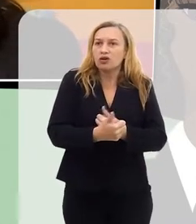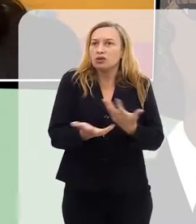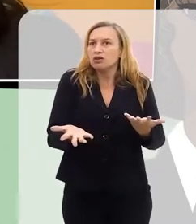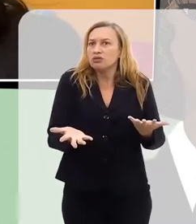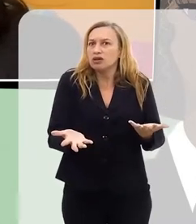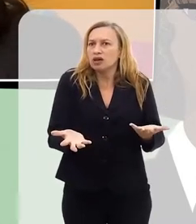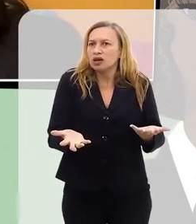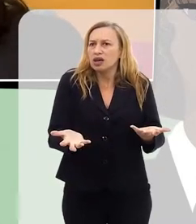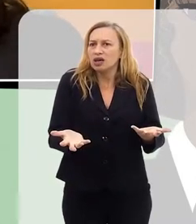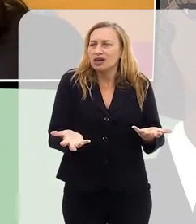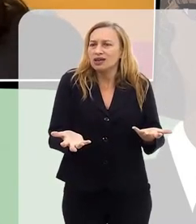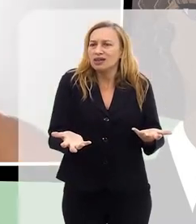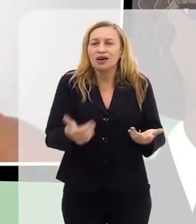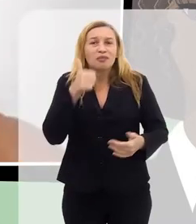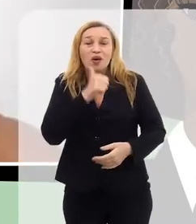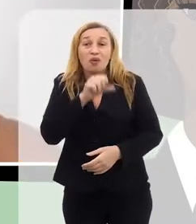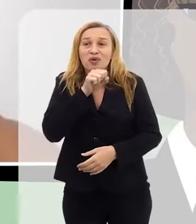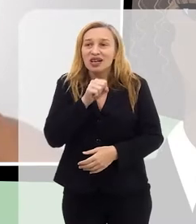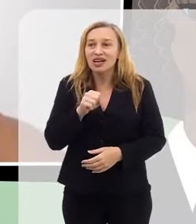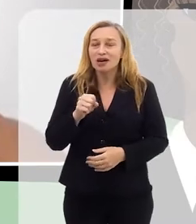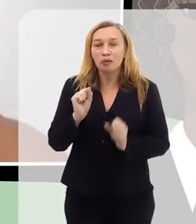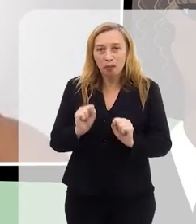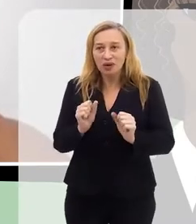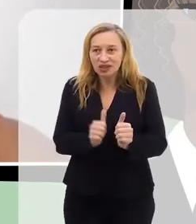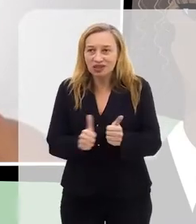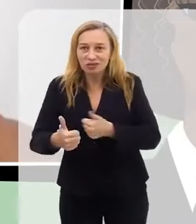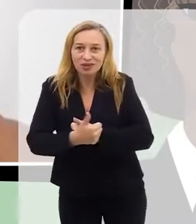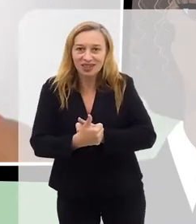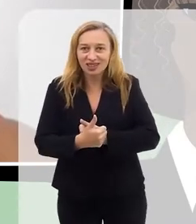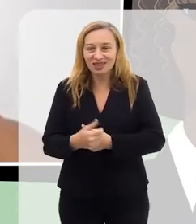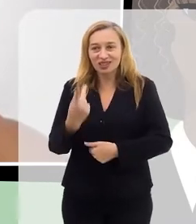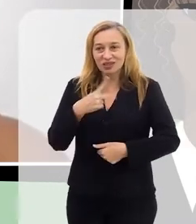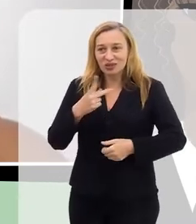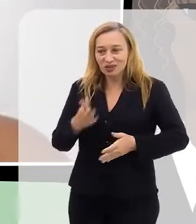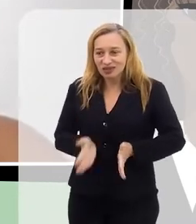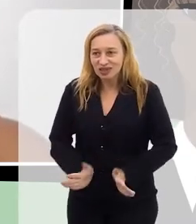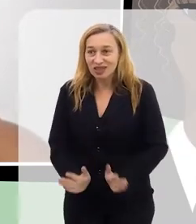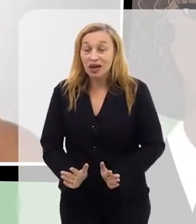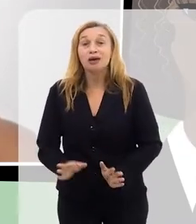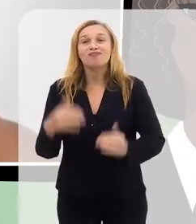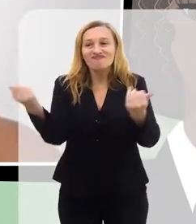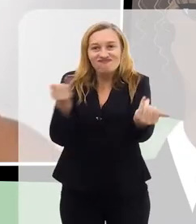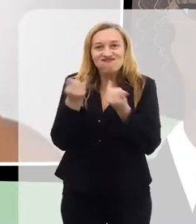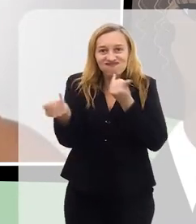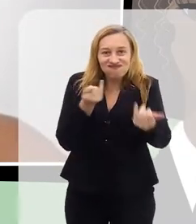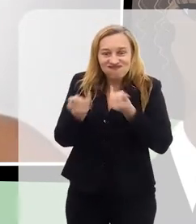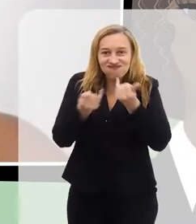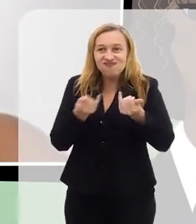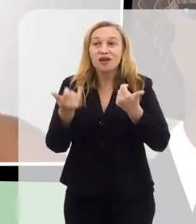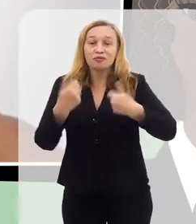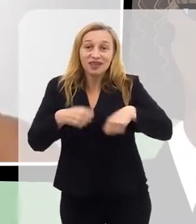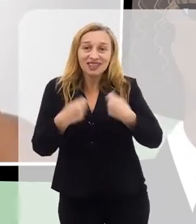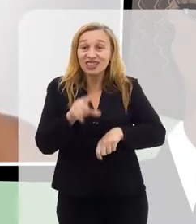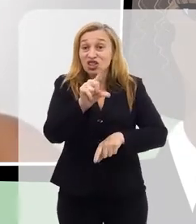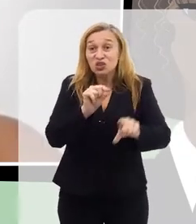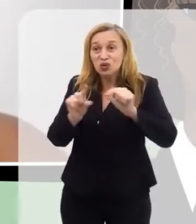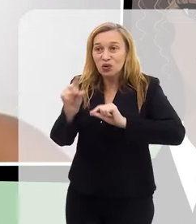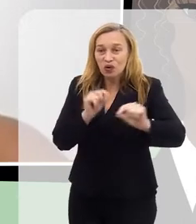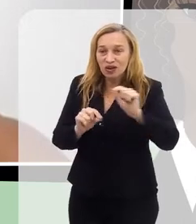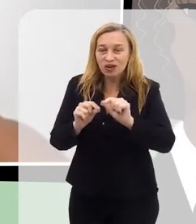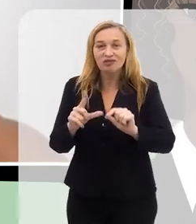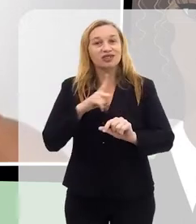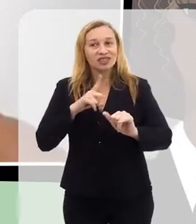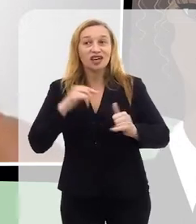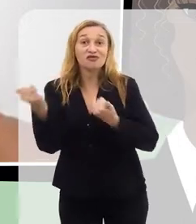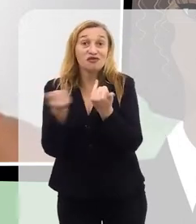é... Pra que uma mulher possa ser protagonista do seu parto, ela precisa de informação. Só há escolhas quando a gente tem